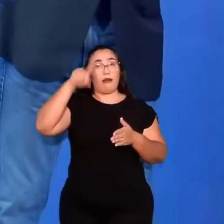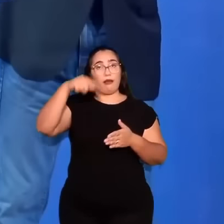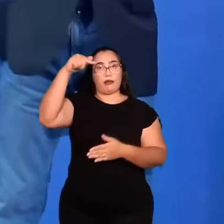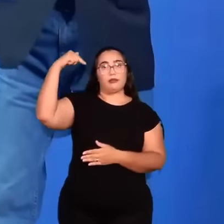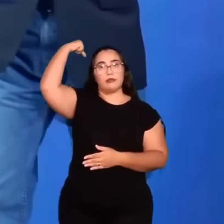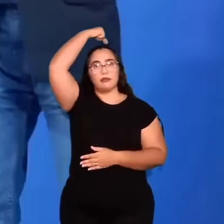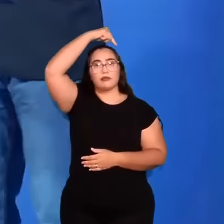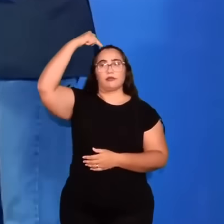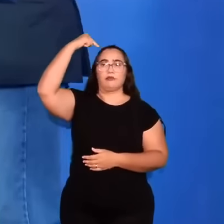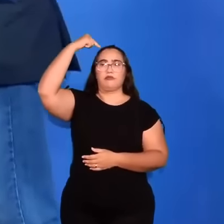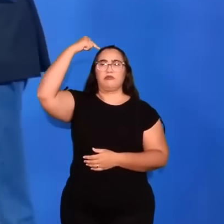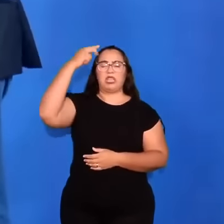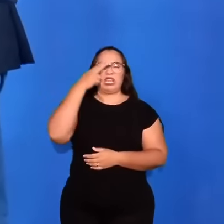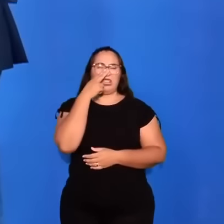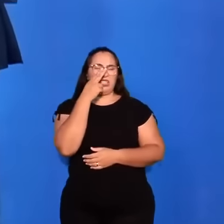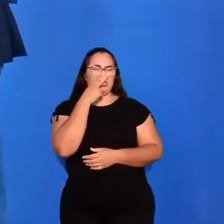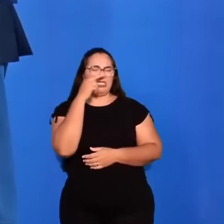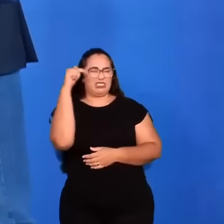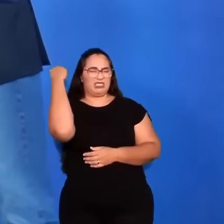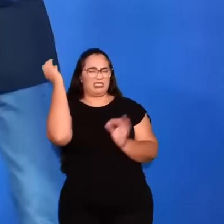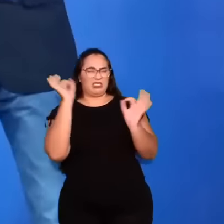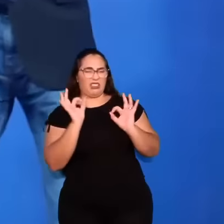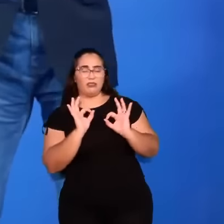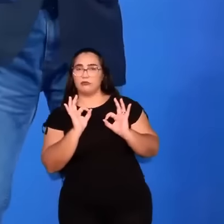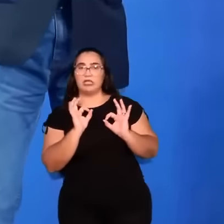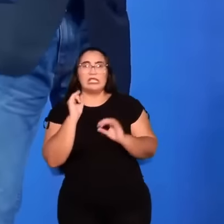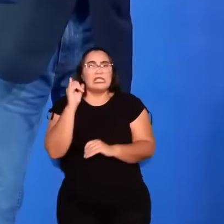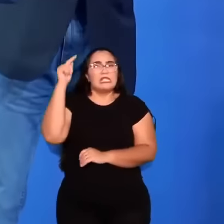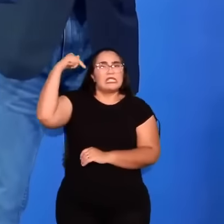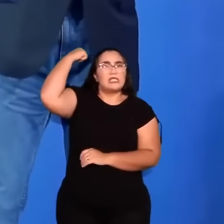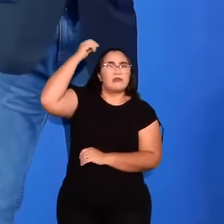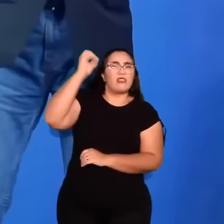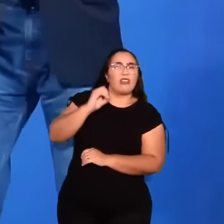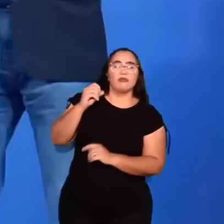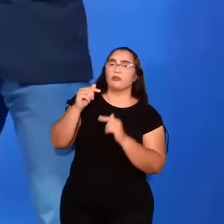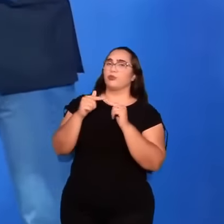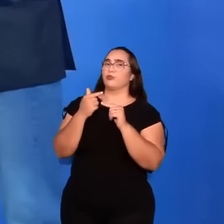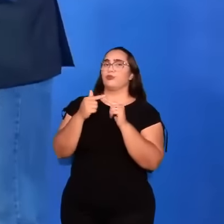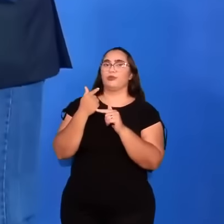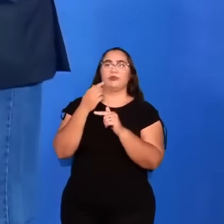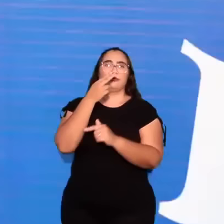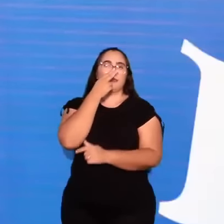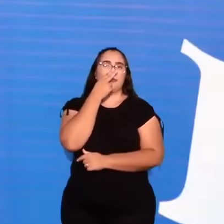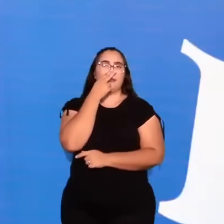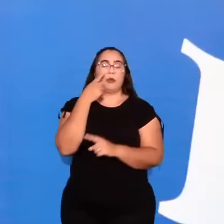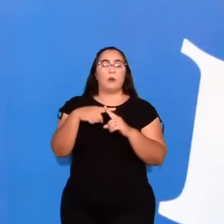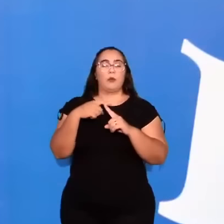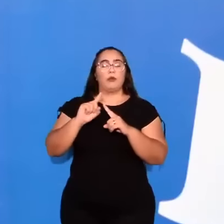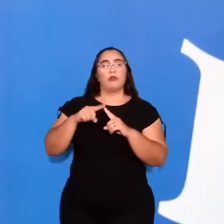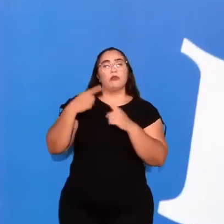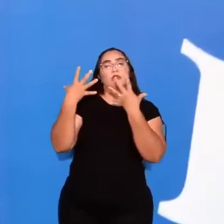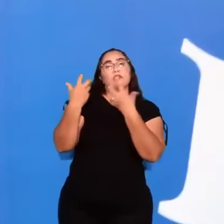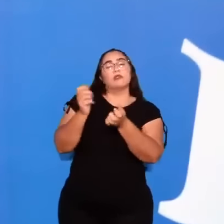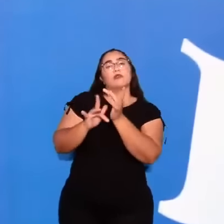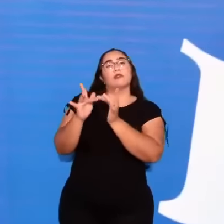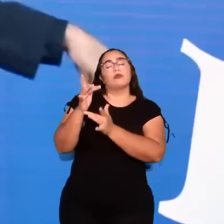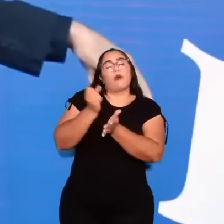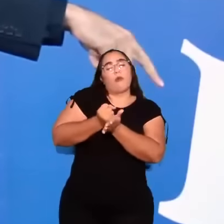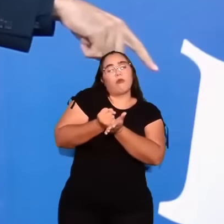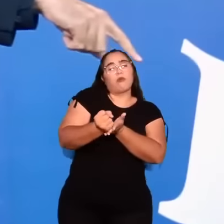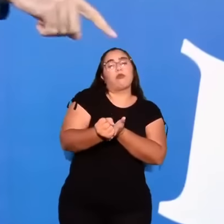E não há crente que não seja santo. Se não é santo. Não é crente. Porque após a justificação. O crente é